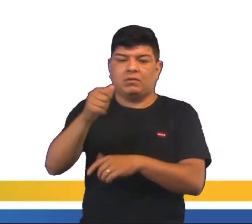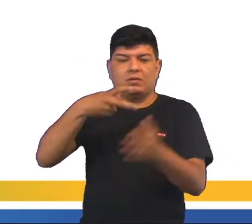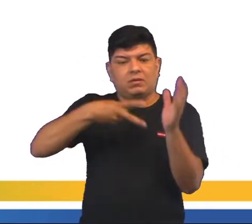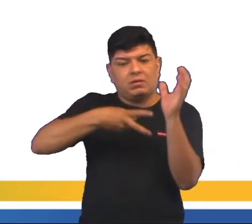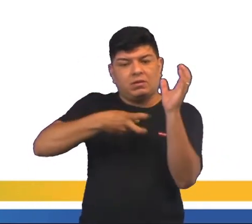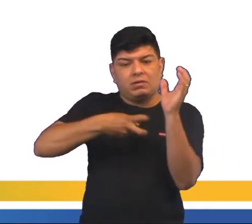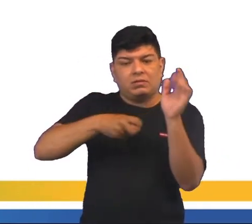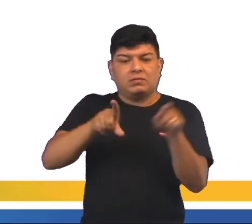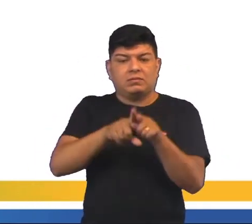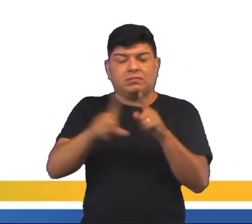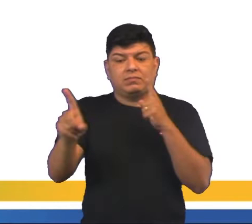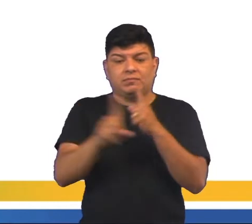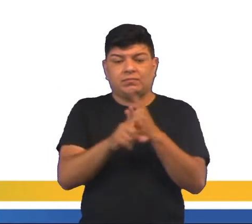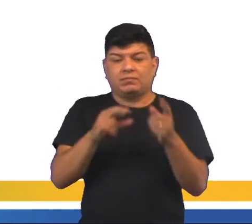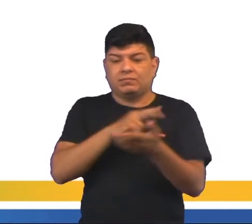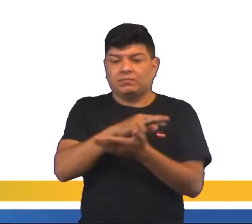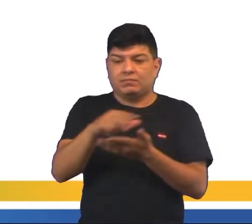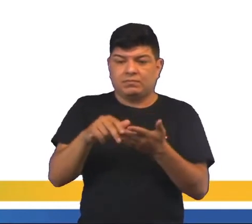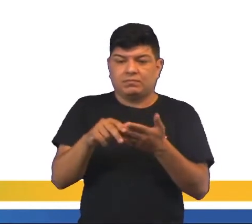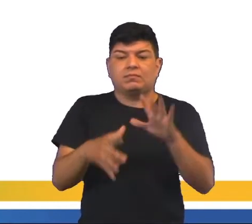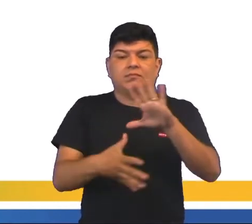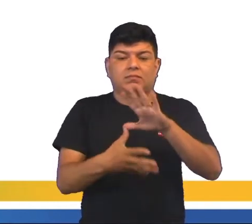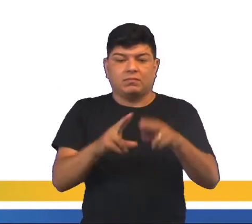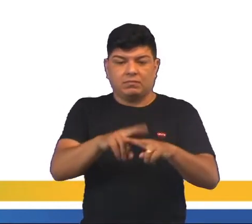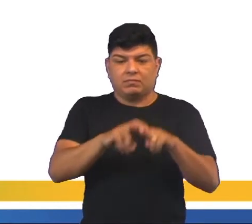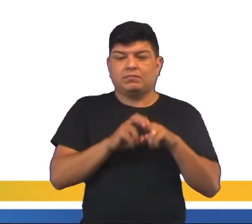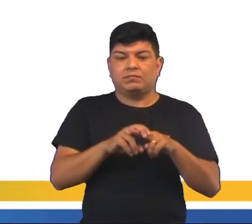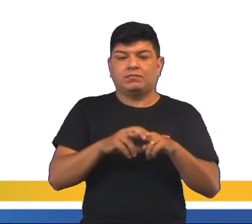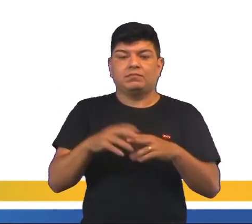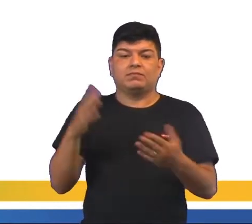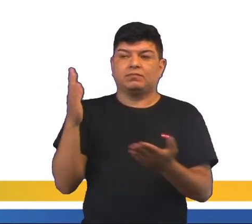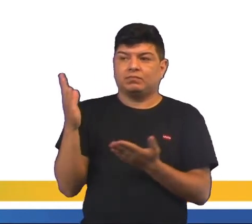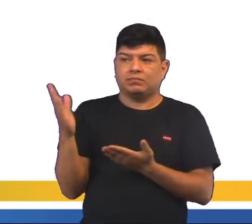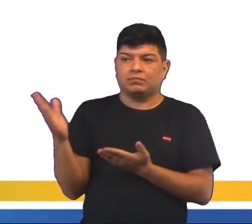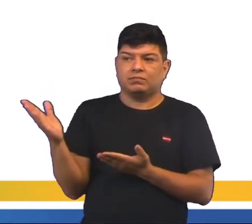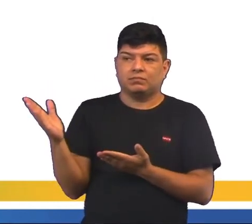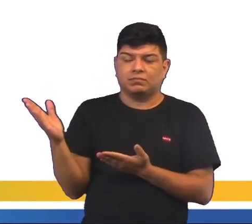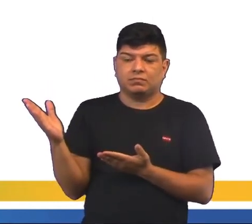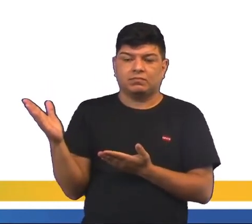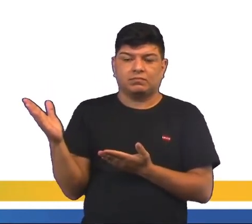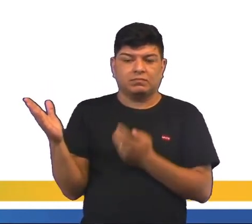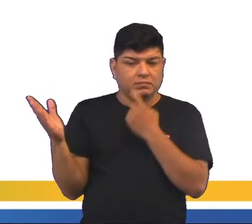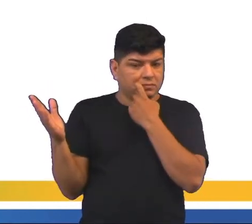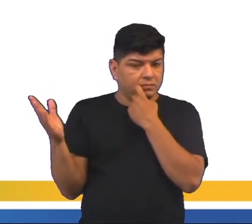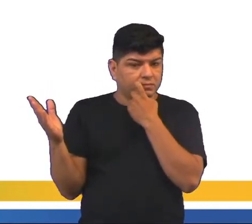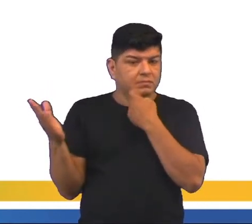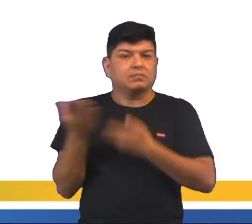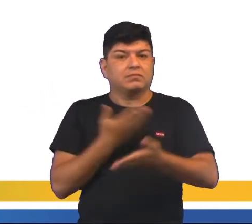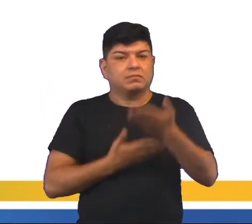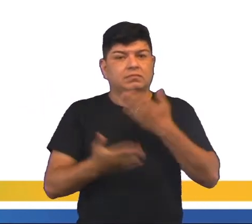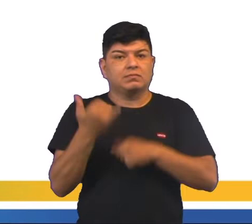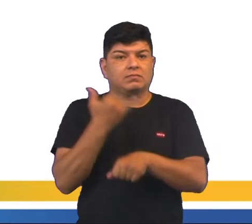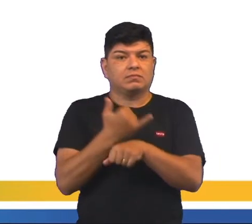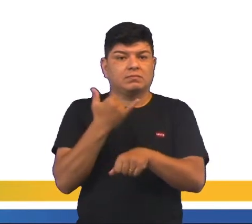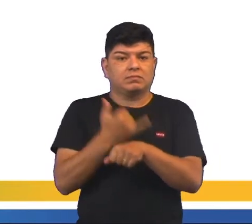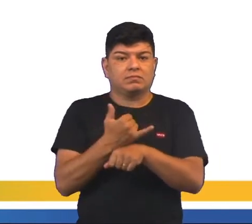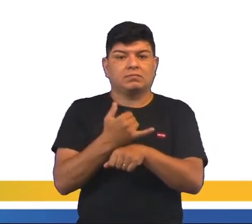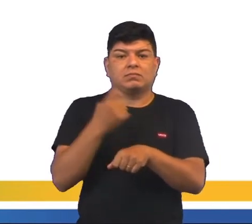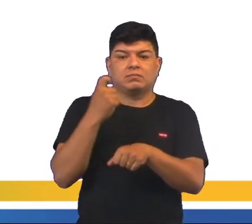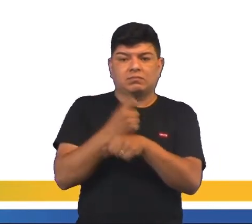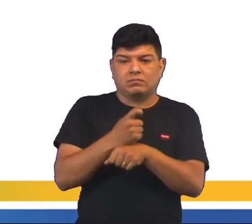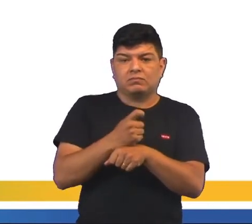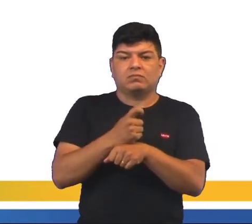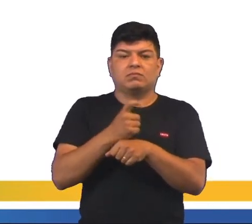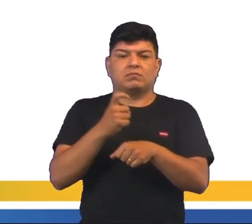na América encontram-se em diversas áreas do continente. Olha só o mapa aí, temos aí a distribuição de alumínio, cobre,